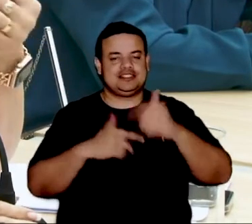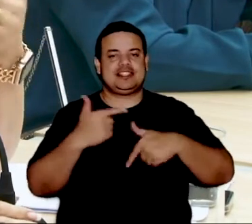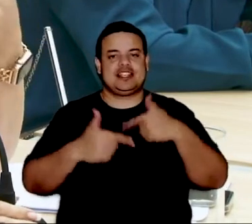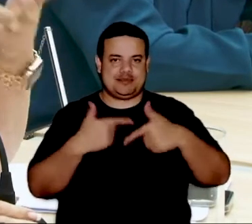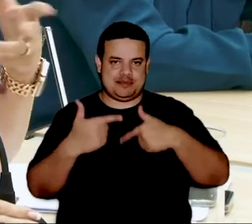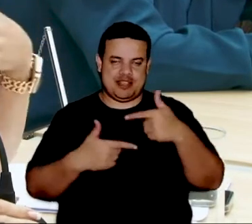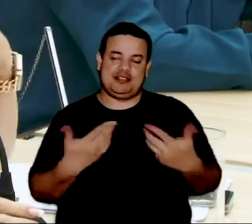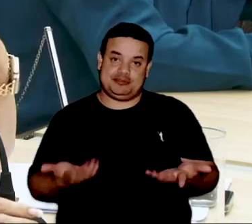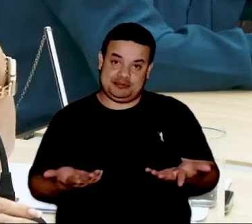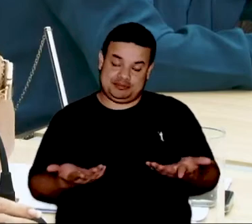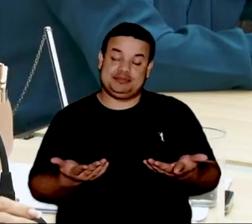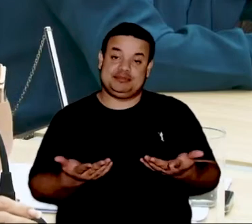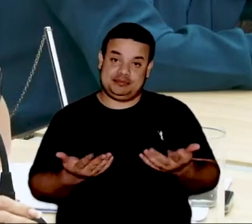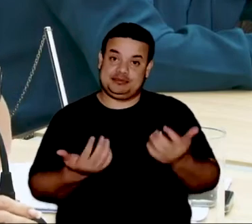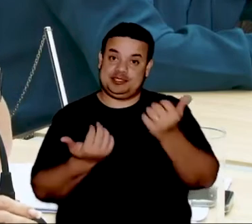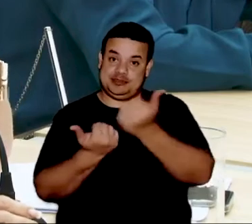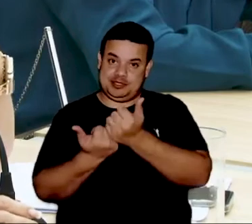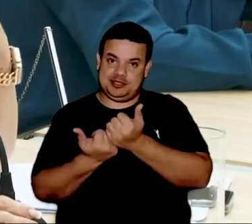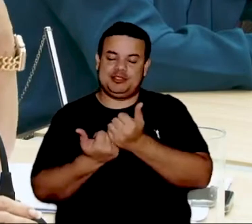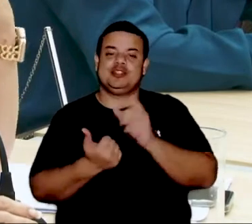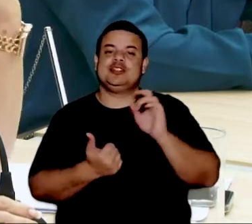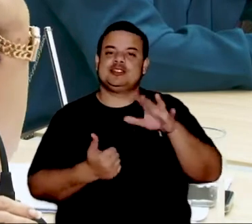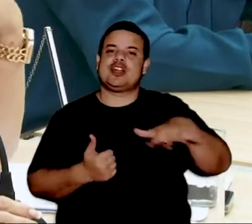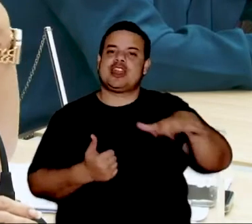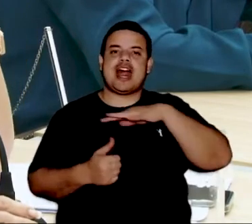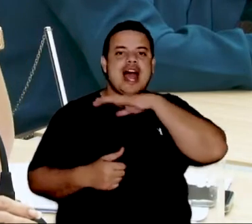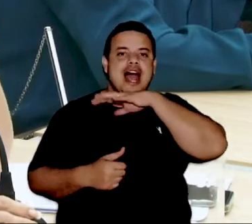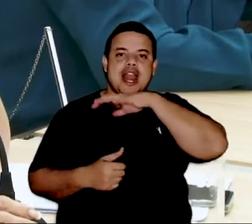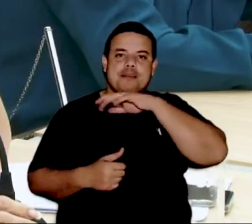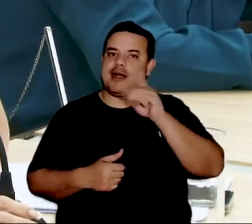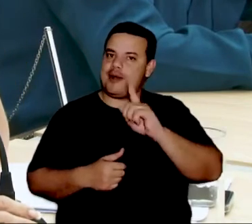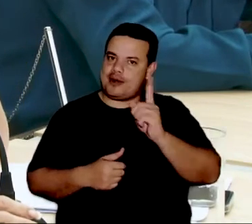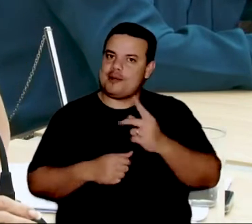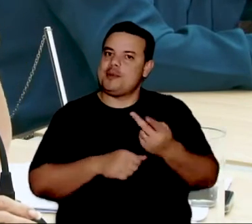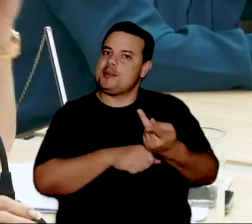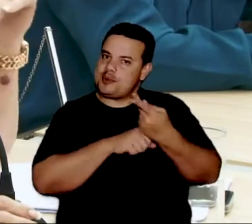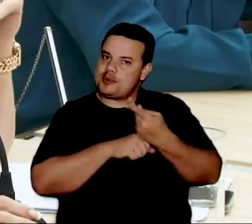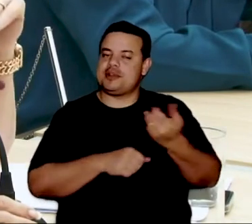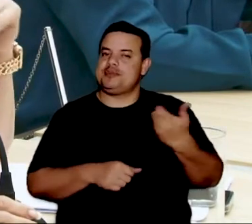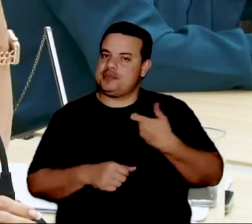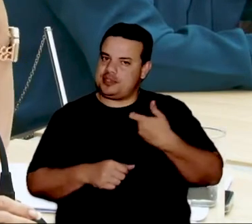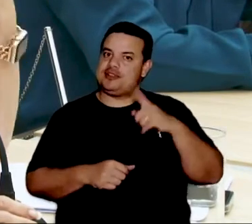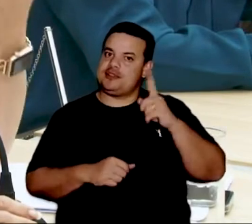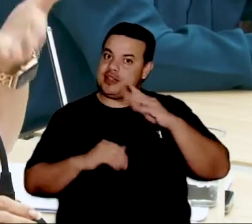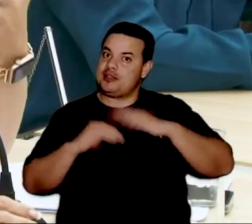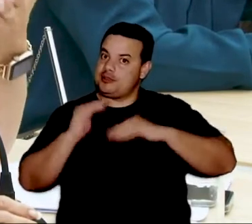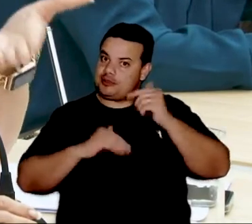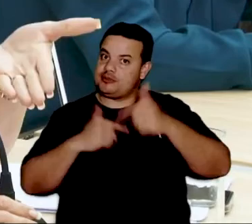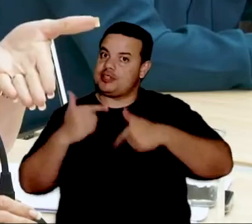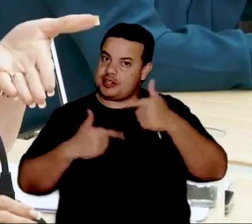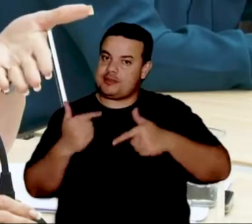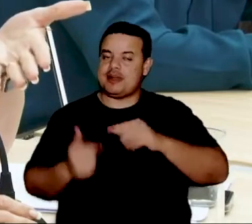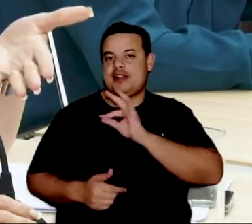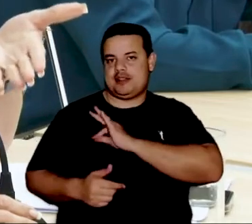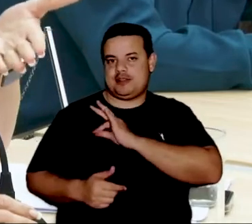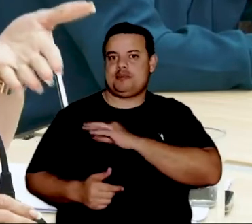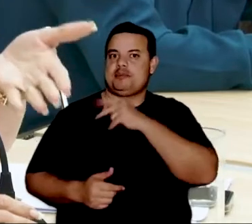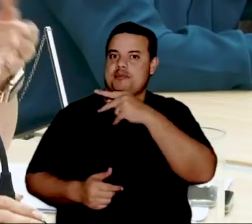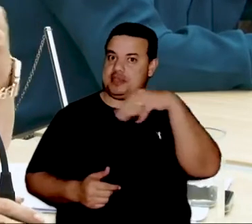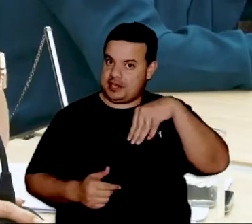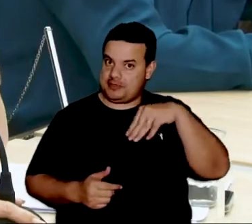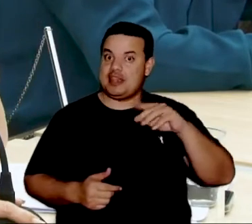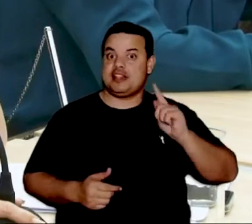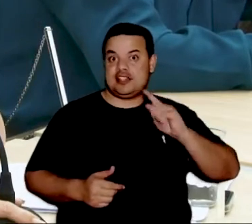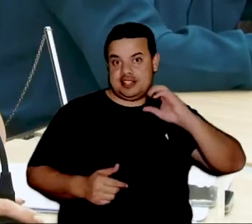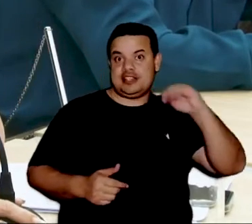não é só na causa animal, não, mas muitas vezes me procuram e falam, isso seria um trabalho da polícia, e a guarda que está fazendo. Então, realmente, vocês